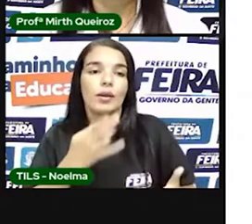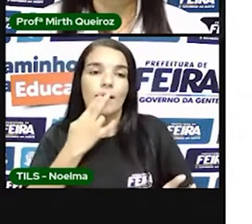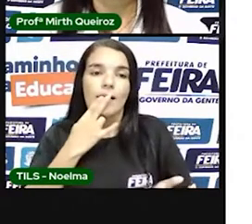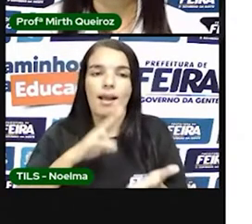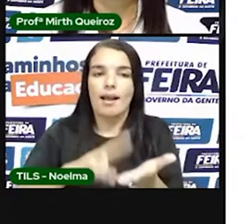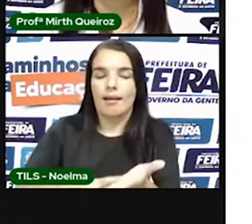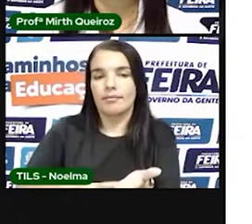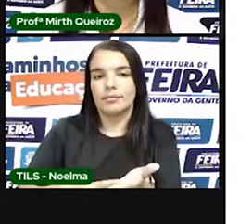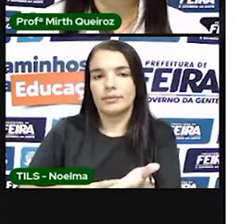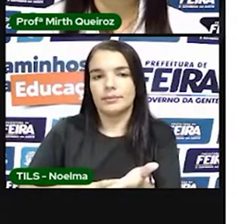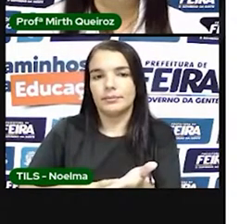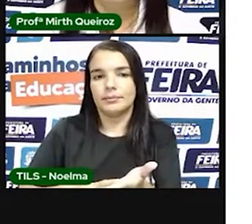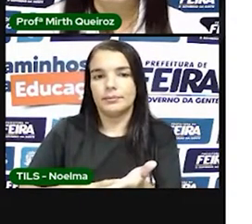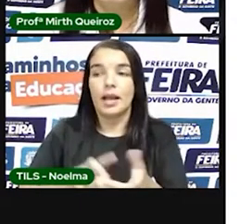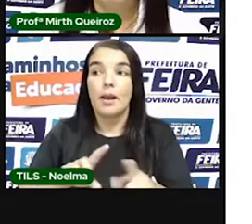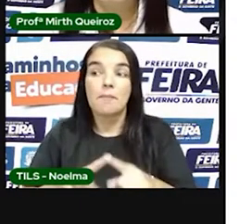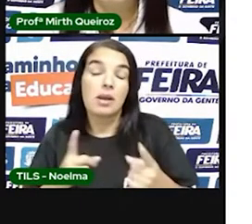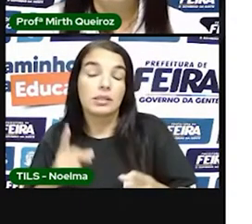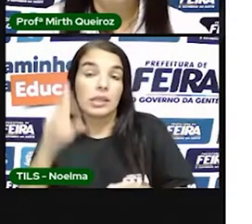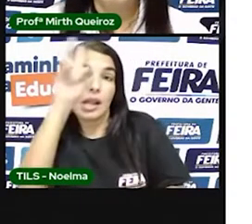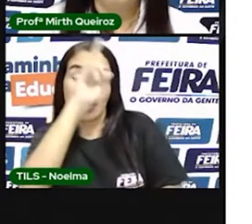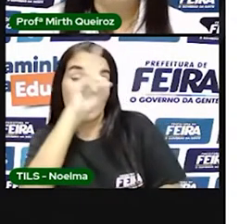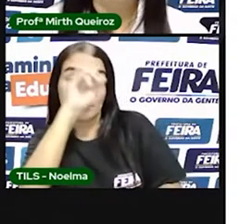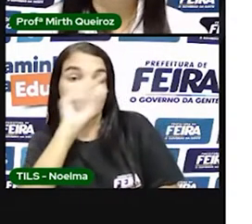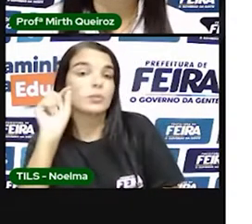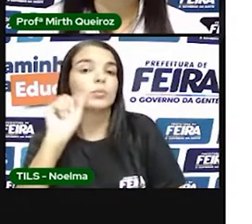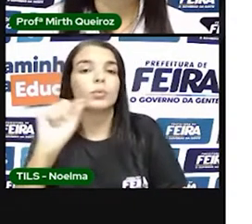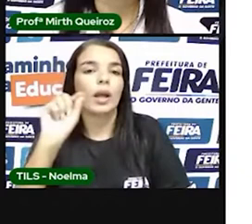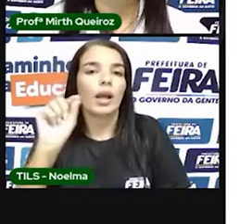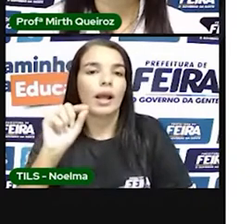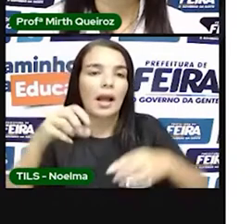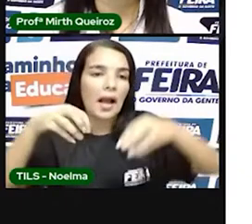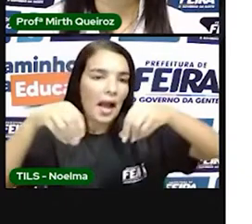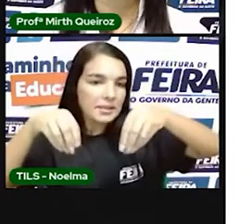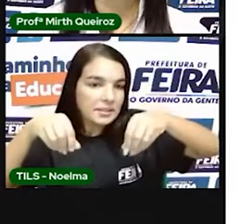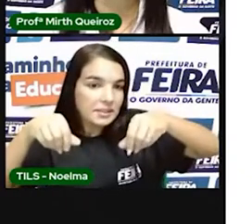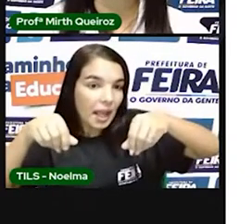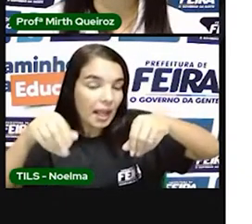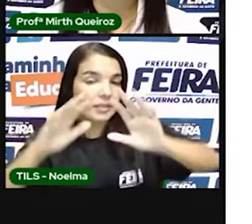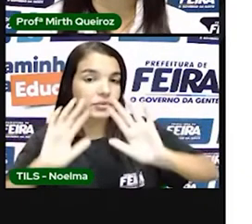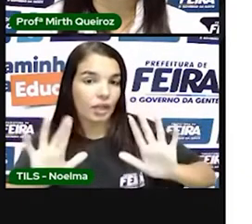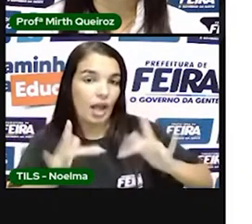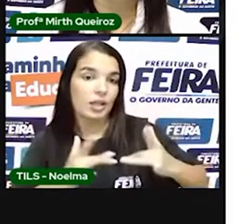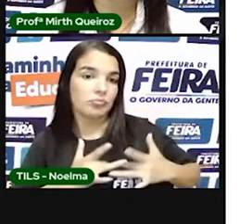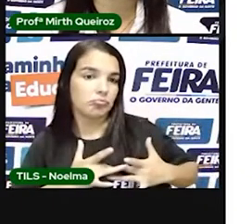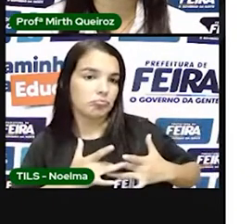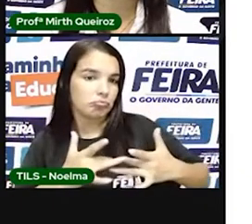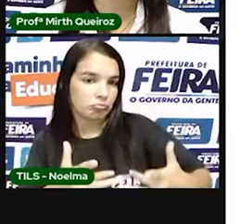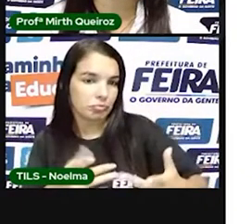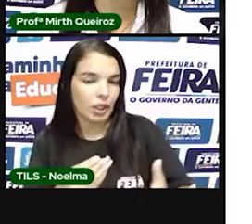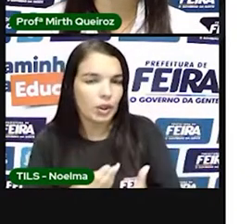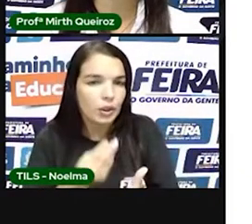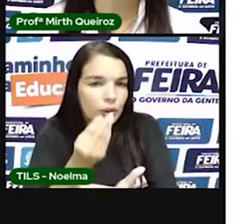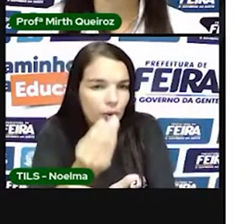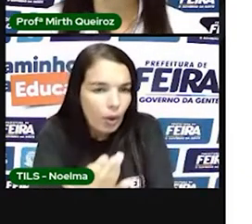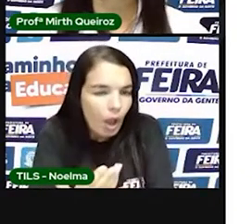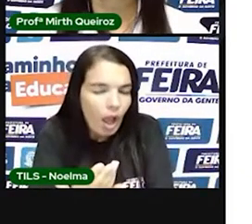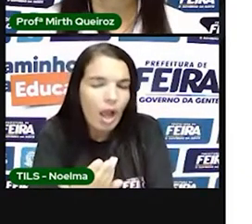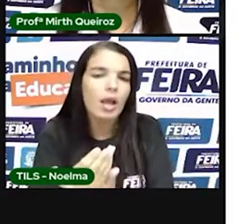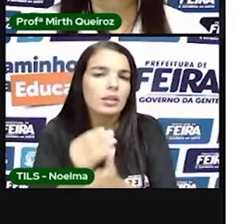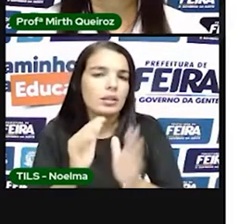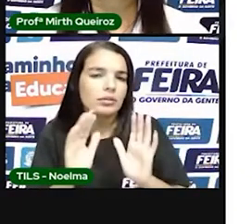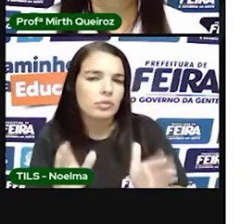que, embora essas terras tinham sido doadas, né? E eles eram os donatários